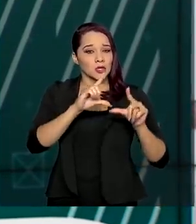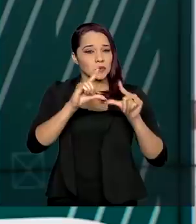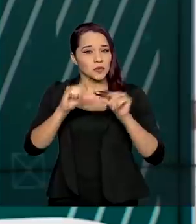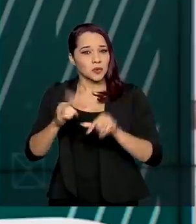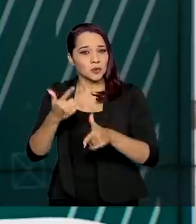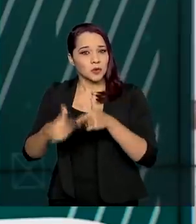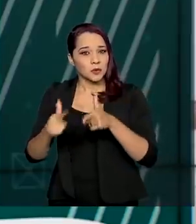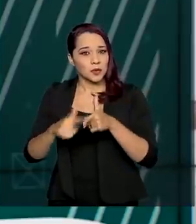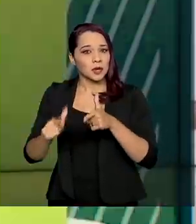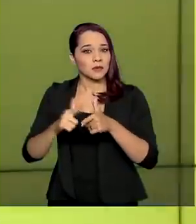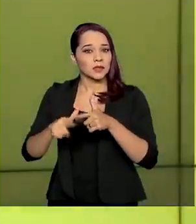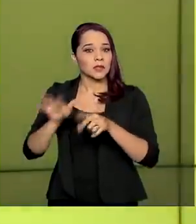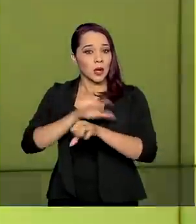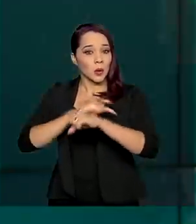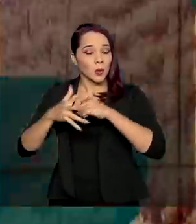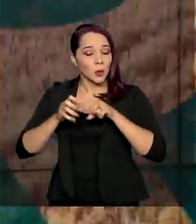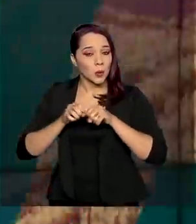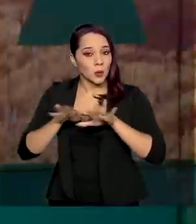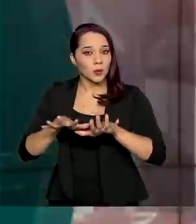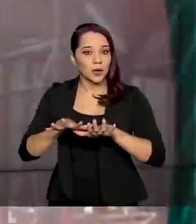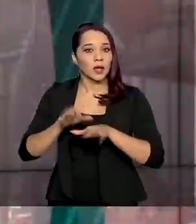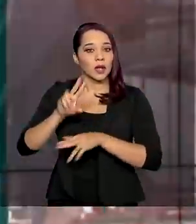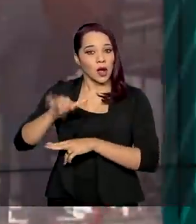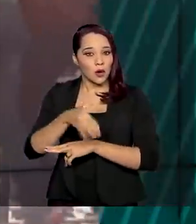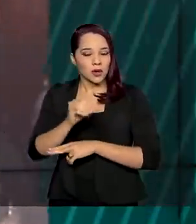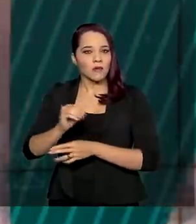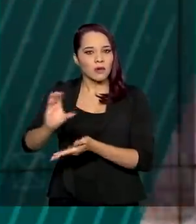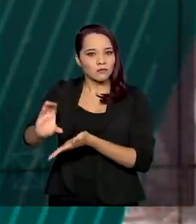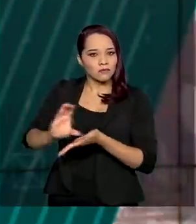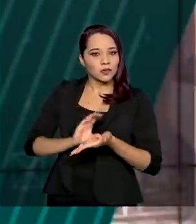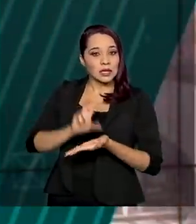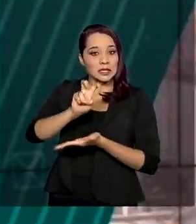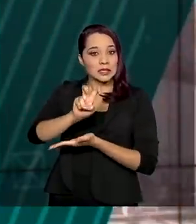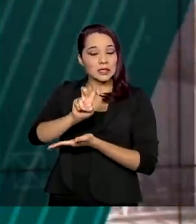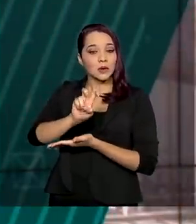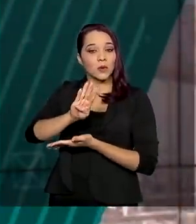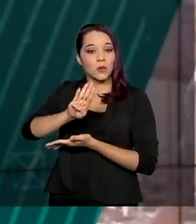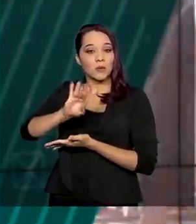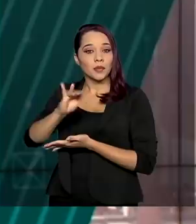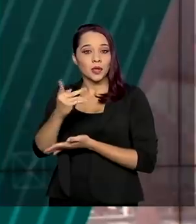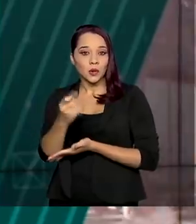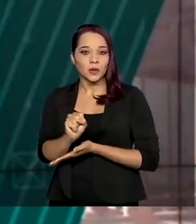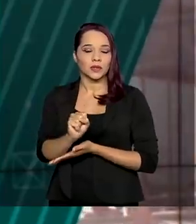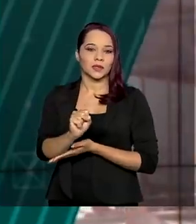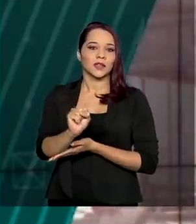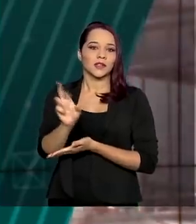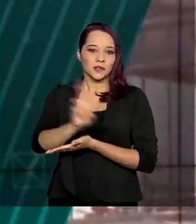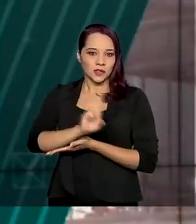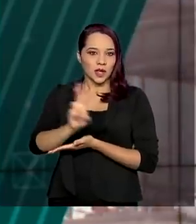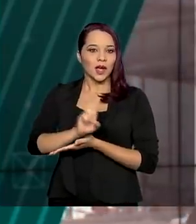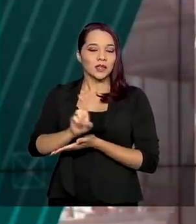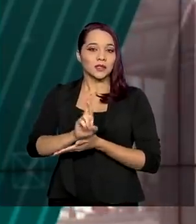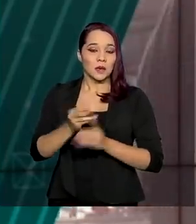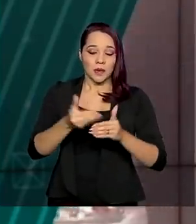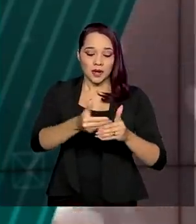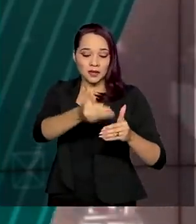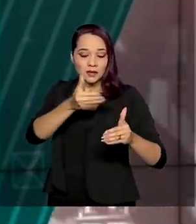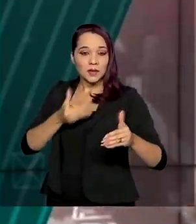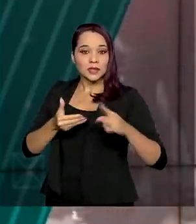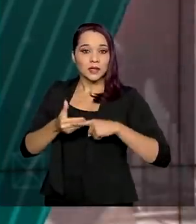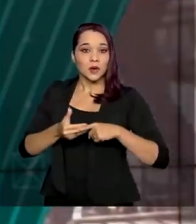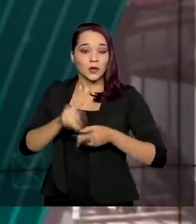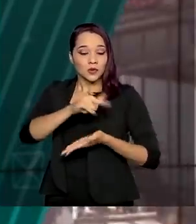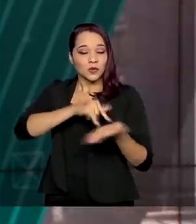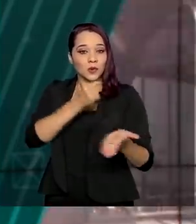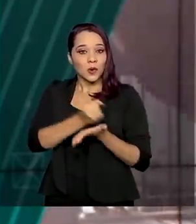econômicos da pandemia, os cofres da União vão receber mais de R 5 bilhões para antecipação de outorgas